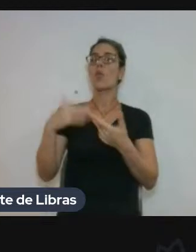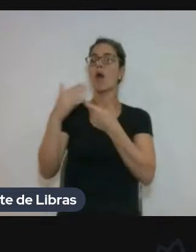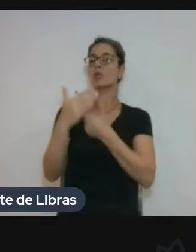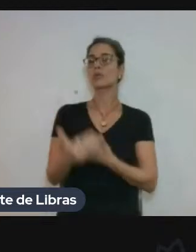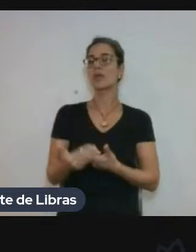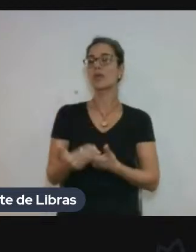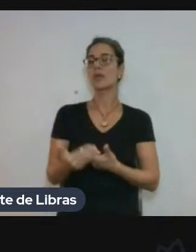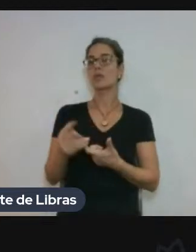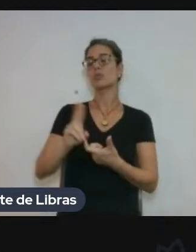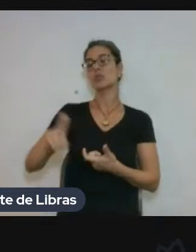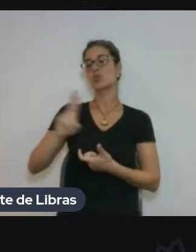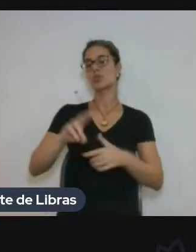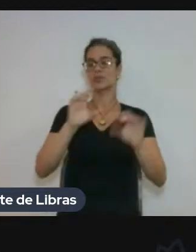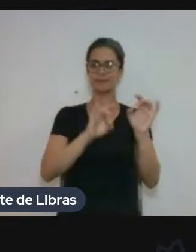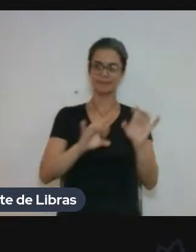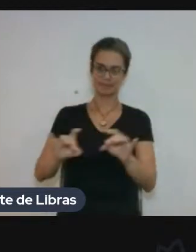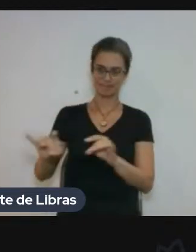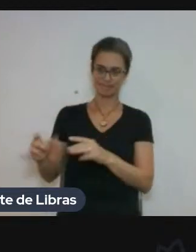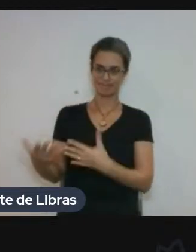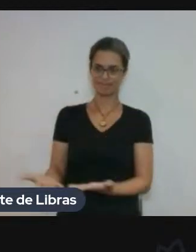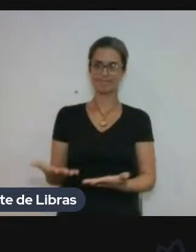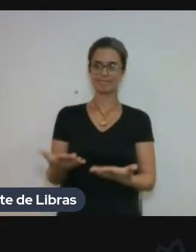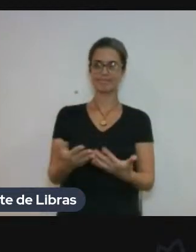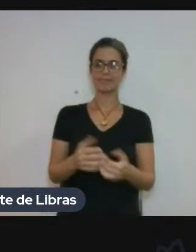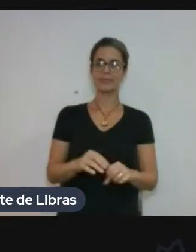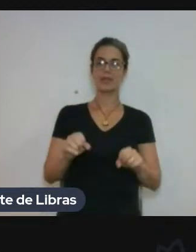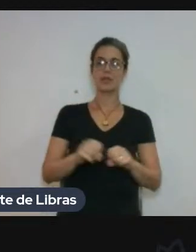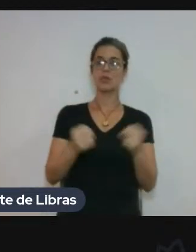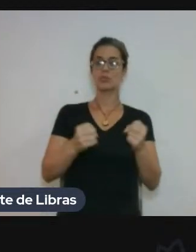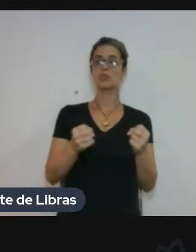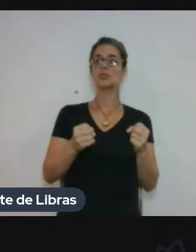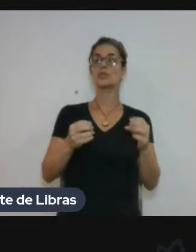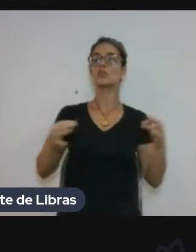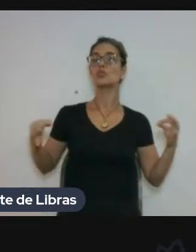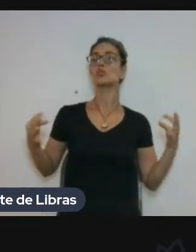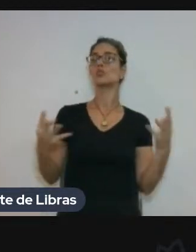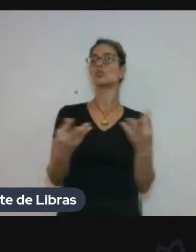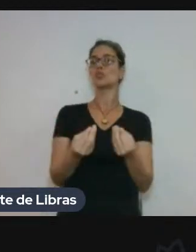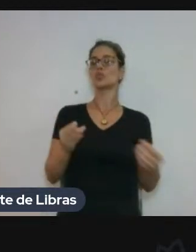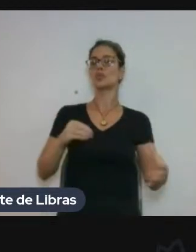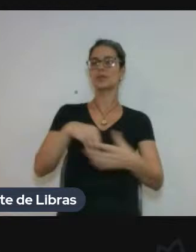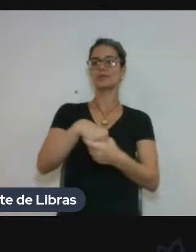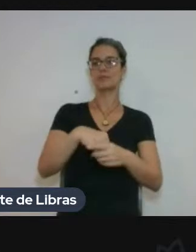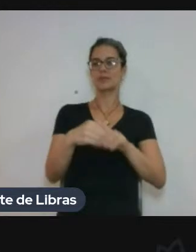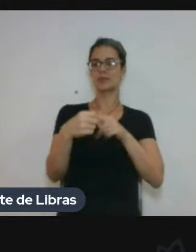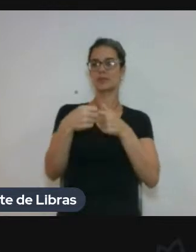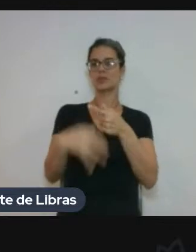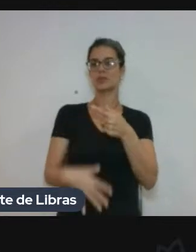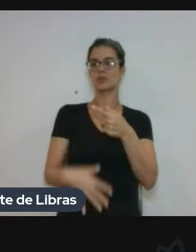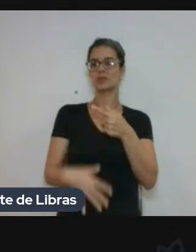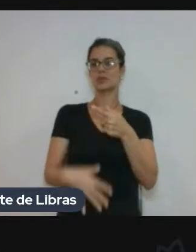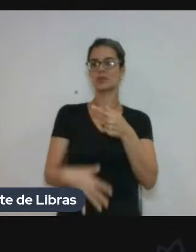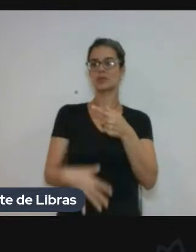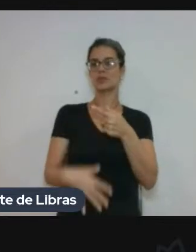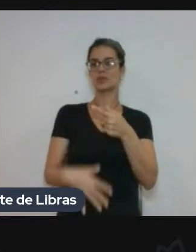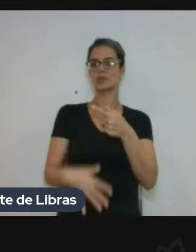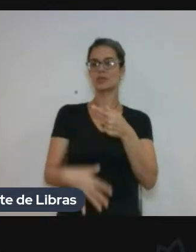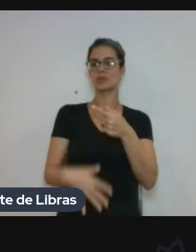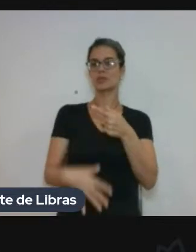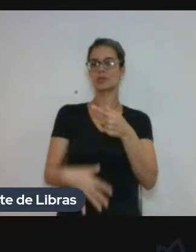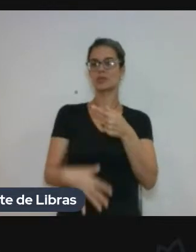querer representar tudo no mundo, porque isso vai ser impossível. Então, basicamente, é acesso à saúde.